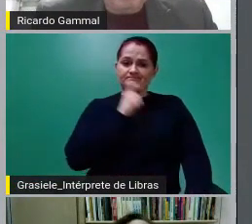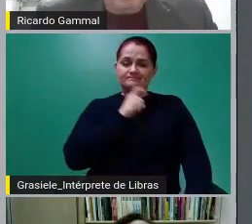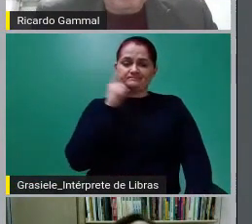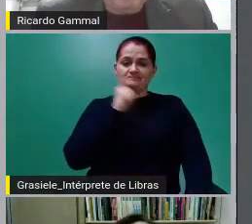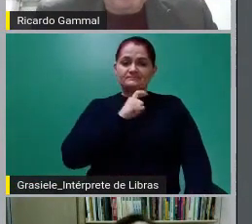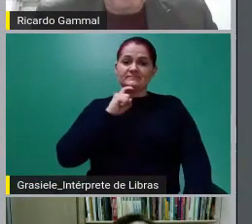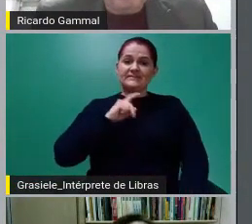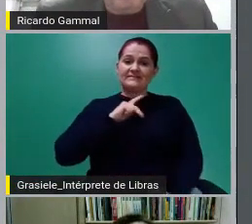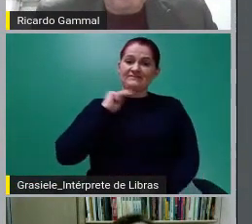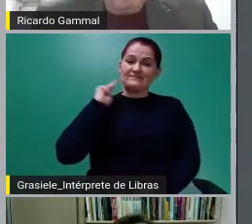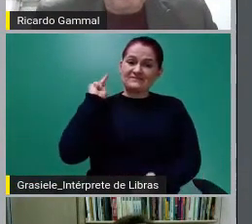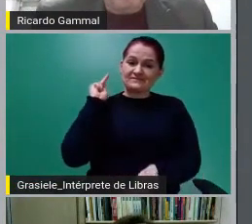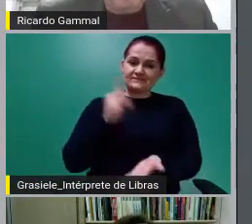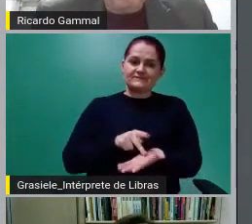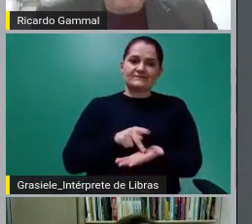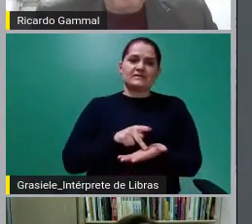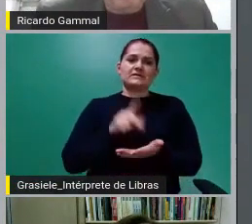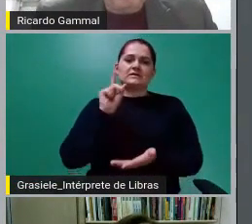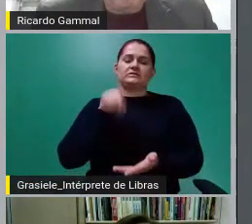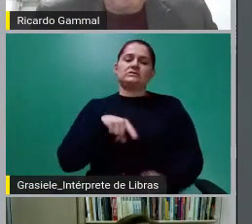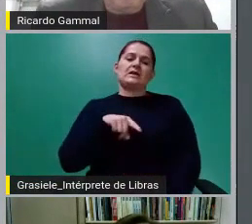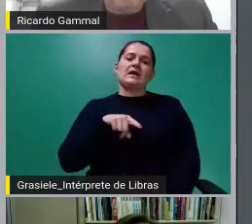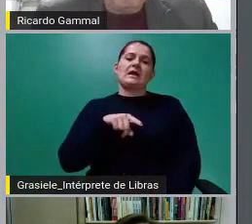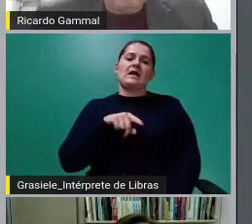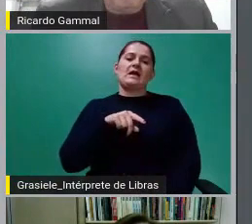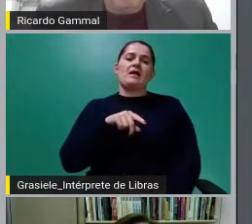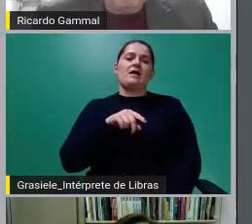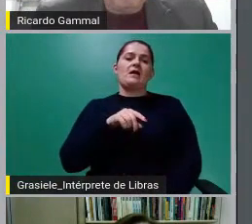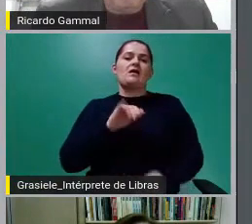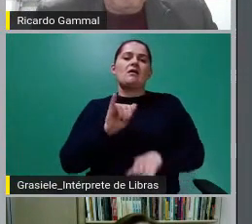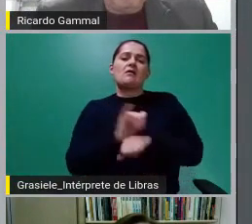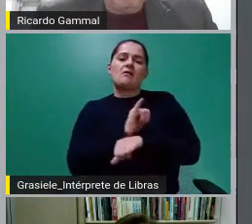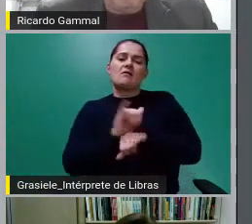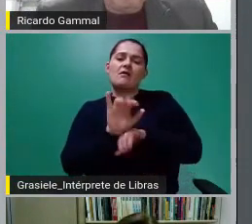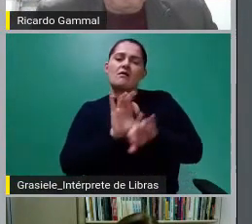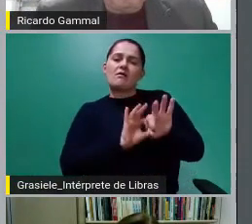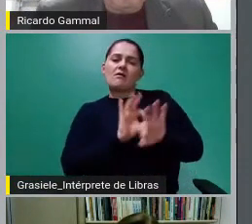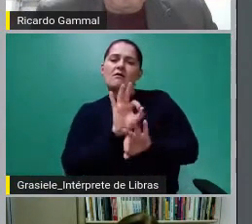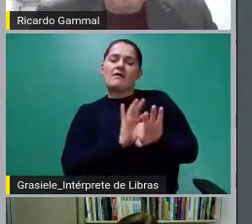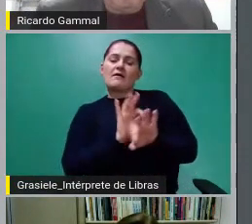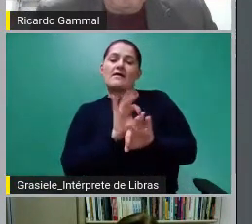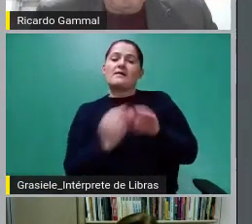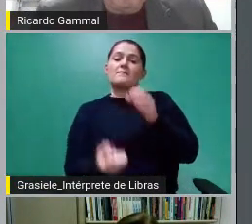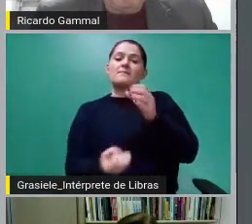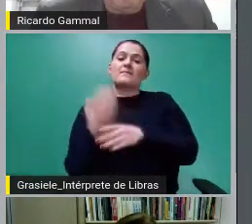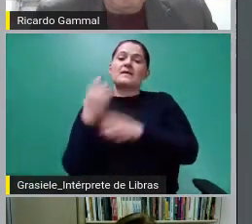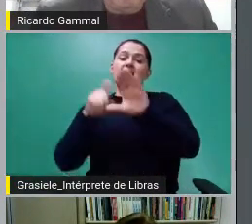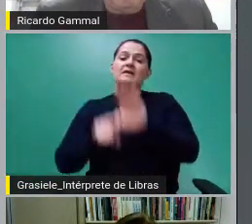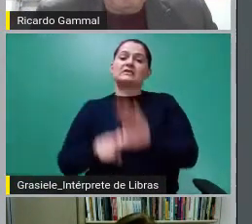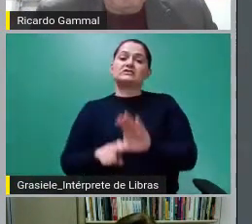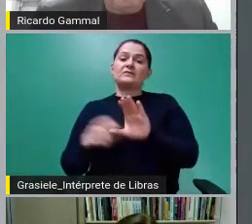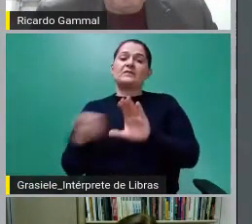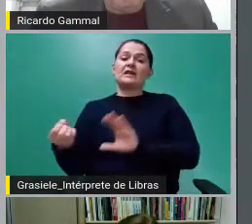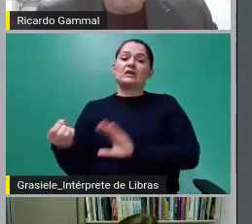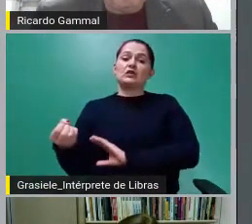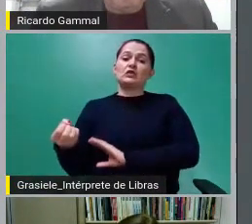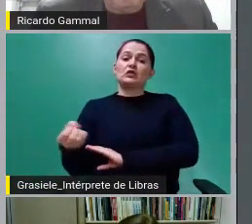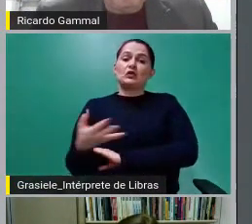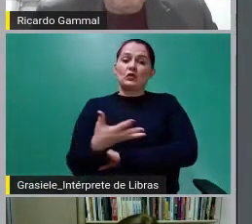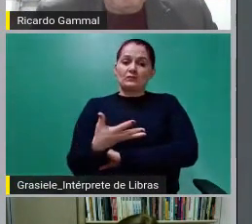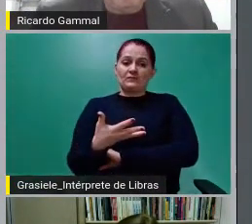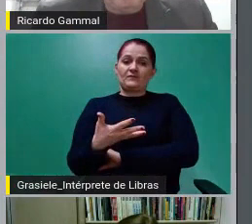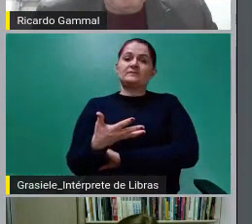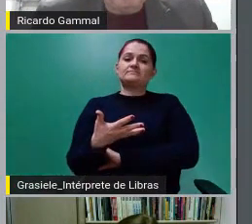realidade, é um esquema de geração de dívida nova que é paga